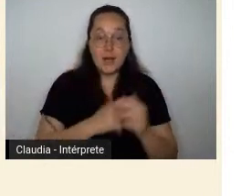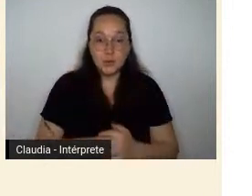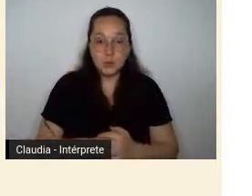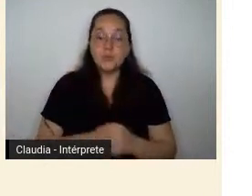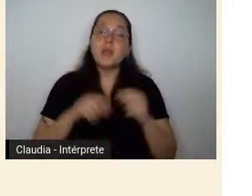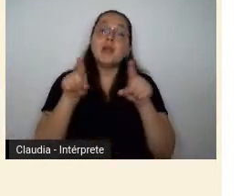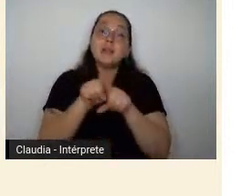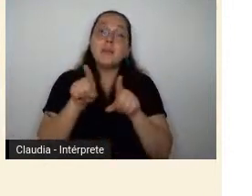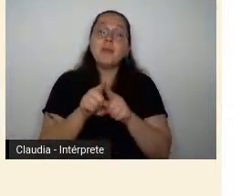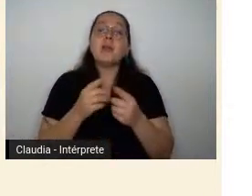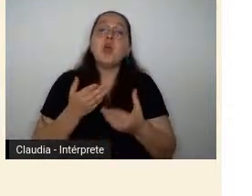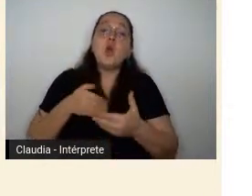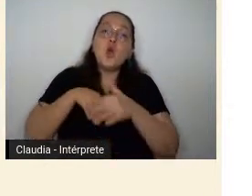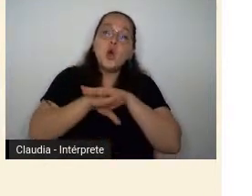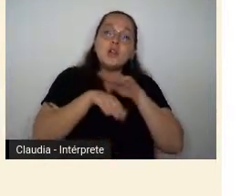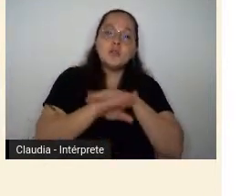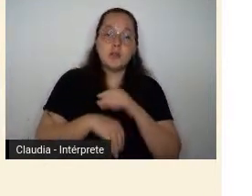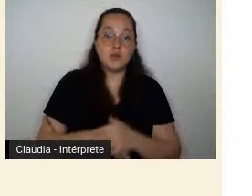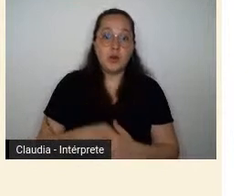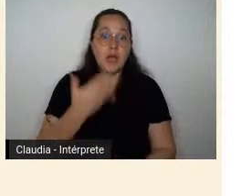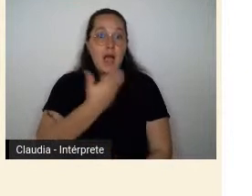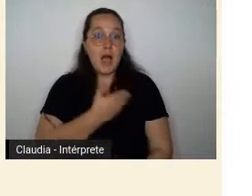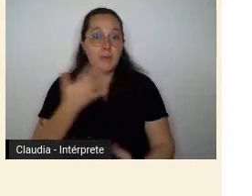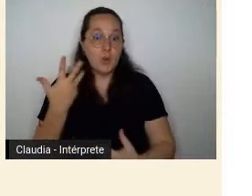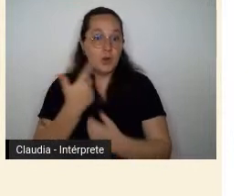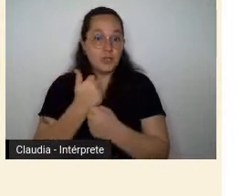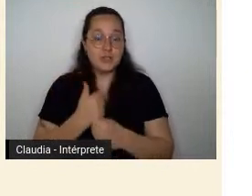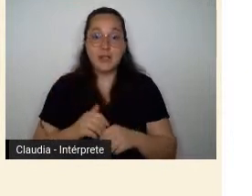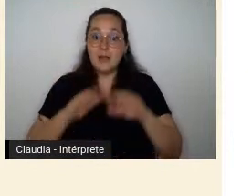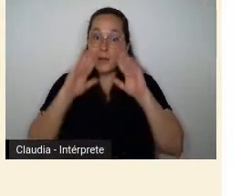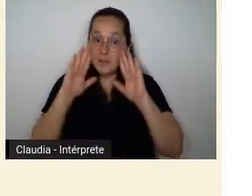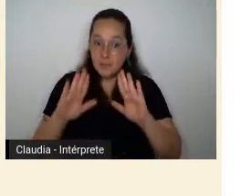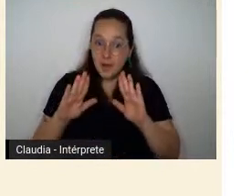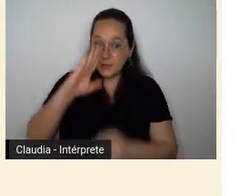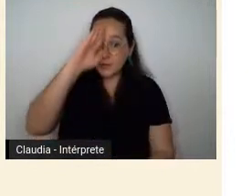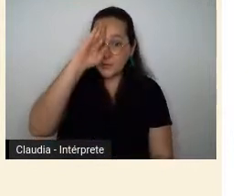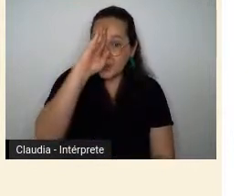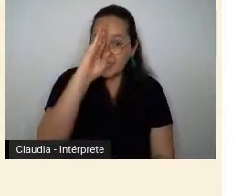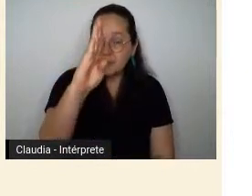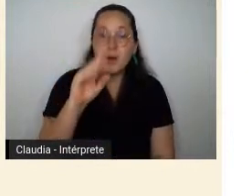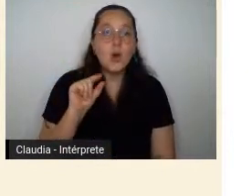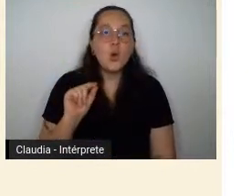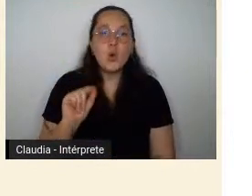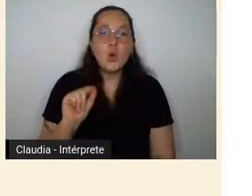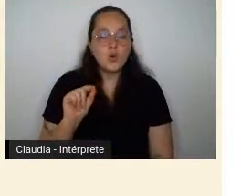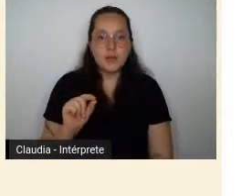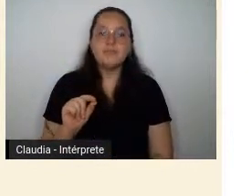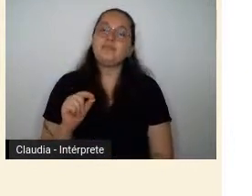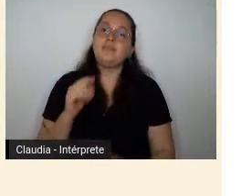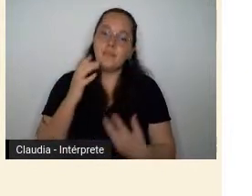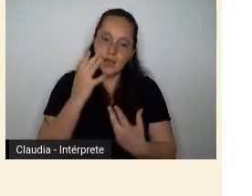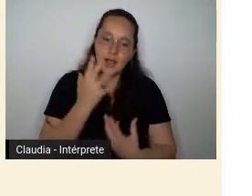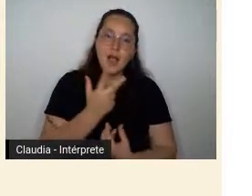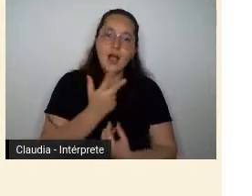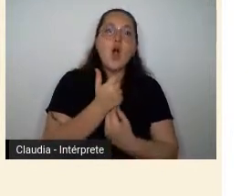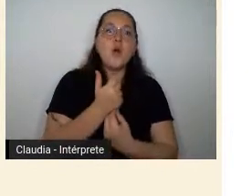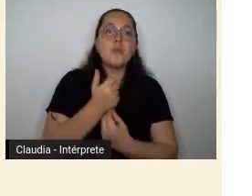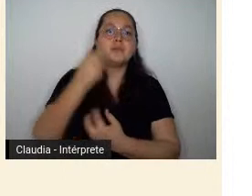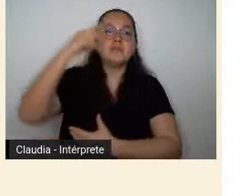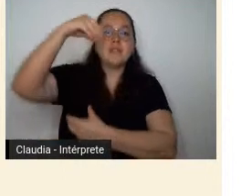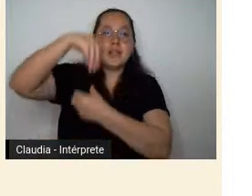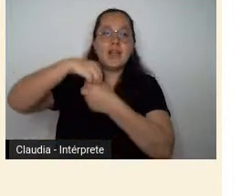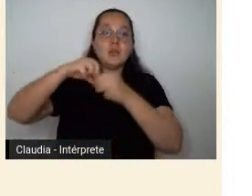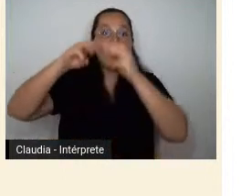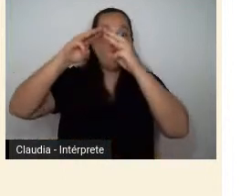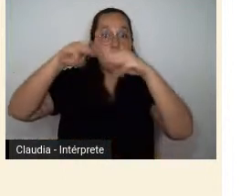amigos dos artistas, mas, a grande aclamação é a entrada da obra no museu, ou numa grande exposição, né,